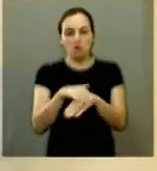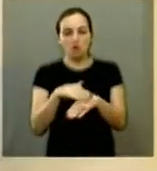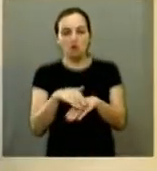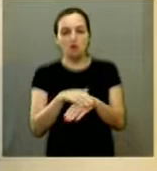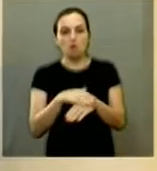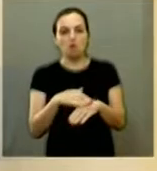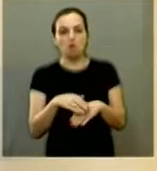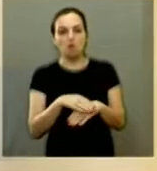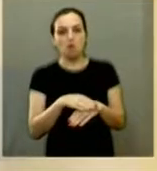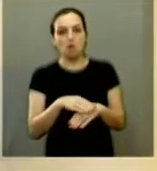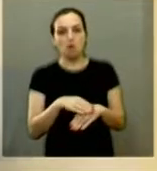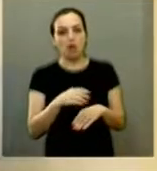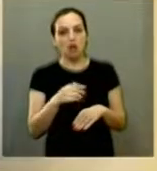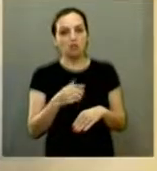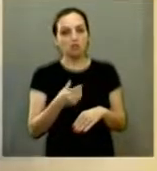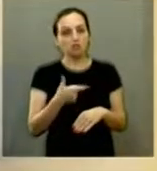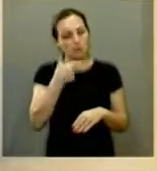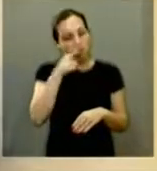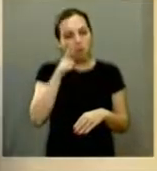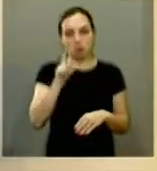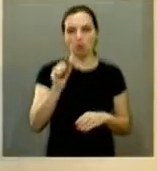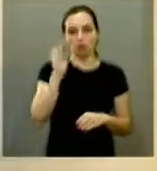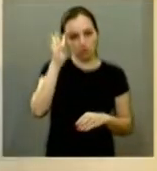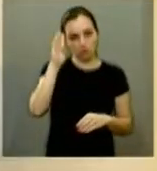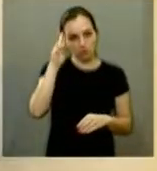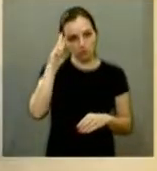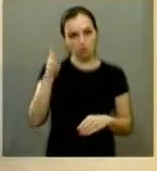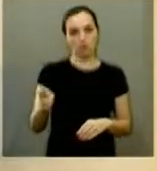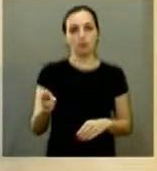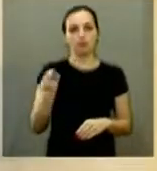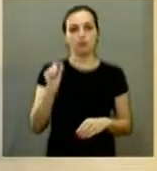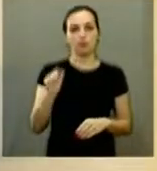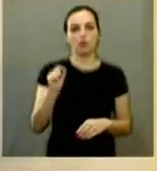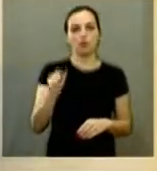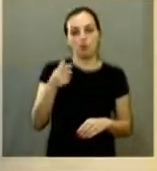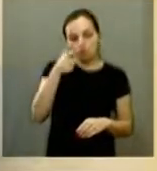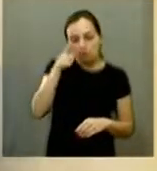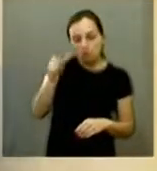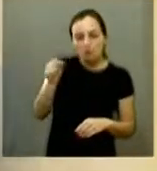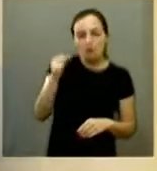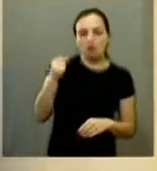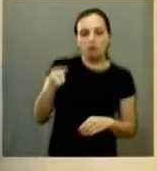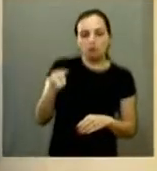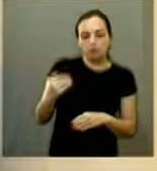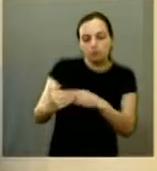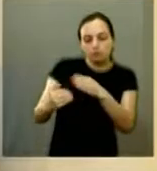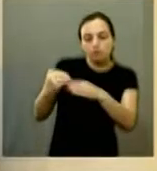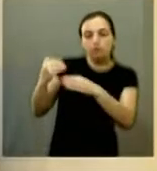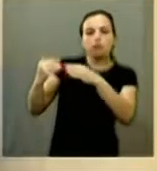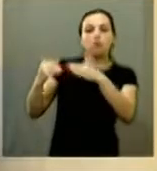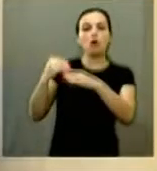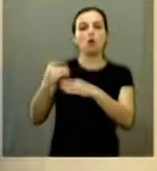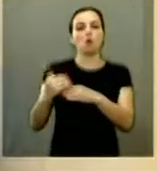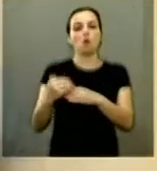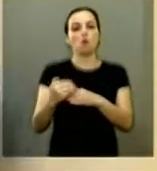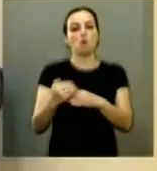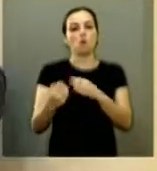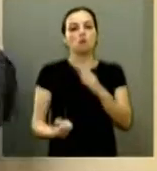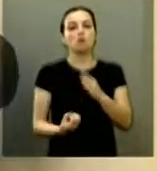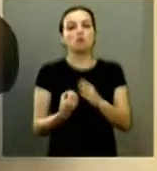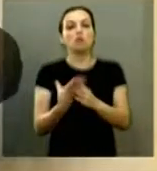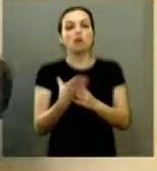diálogo não está resolvendo você pode reparar que cada dia que passa os maus tratos parece que vem